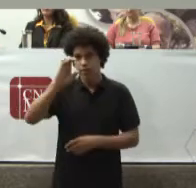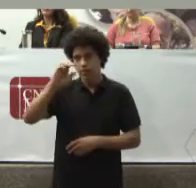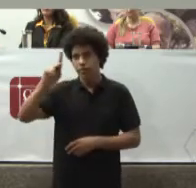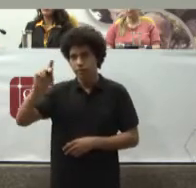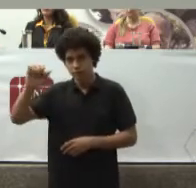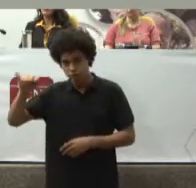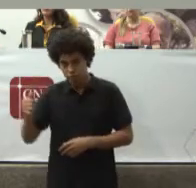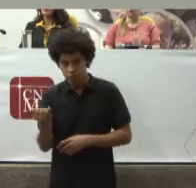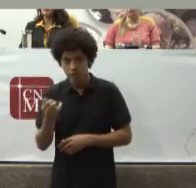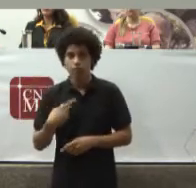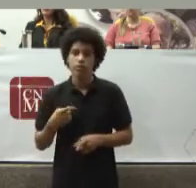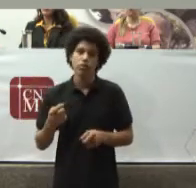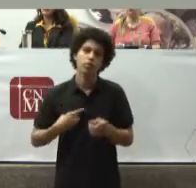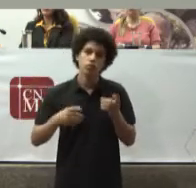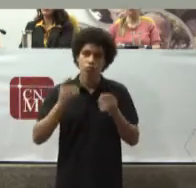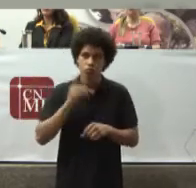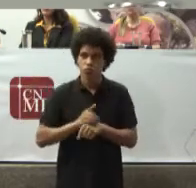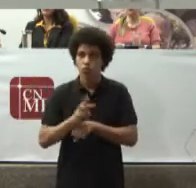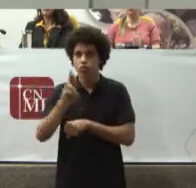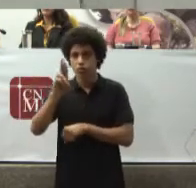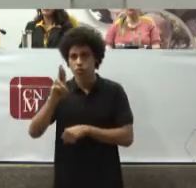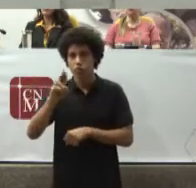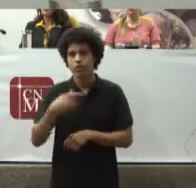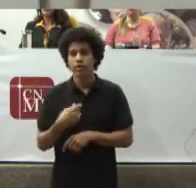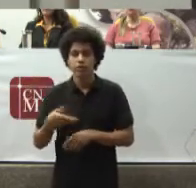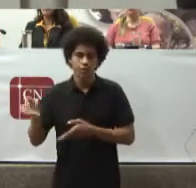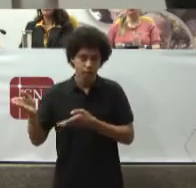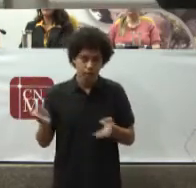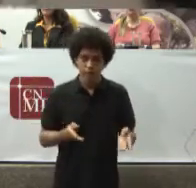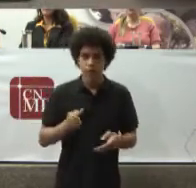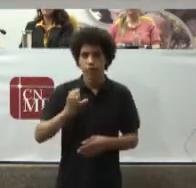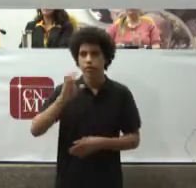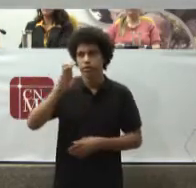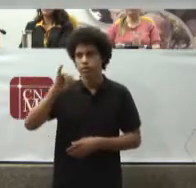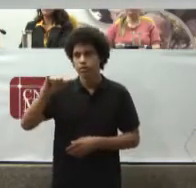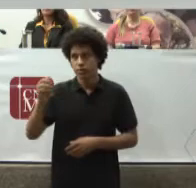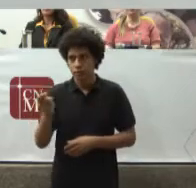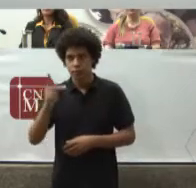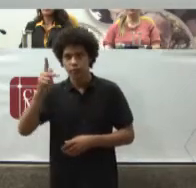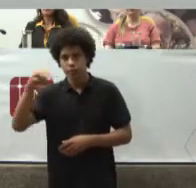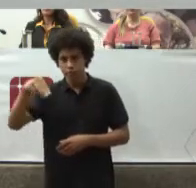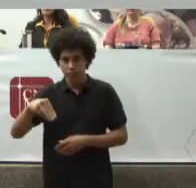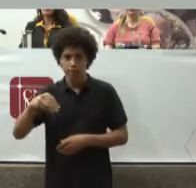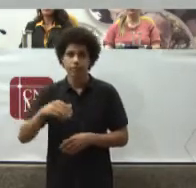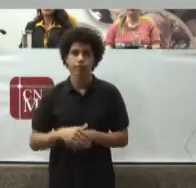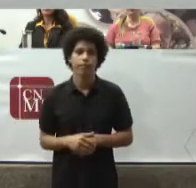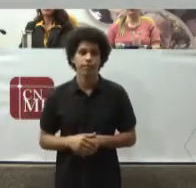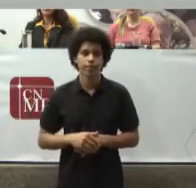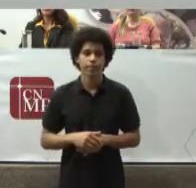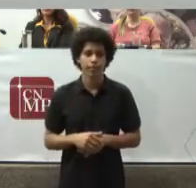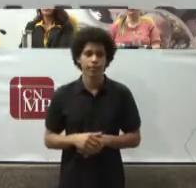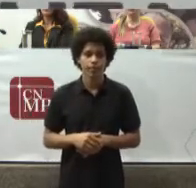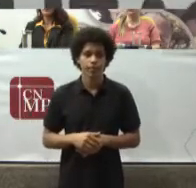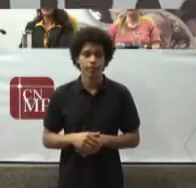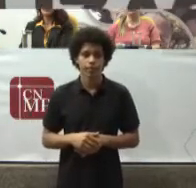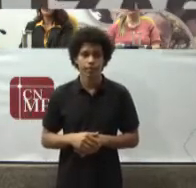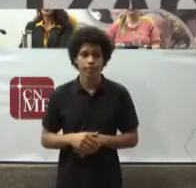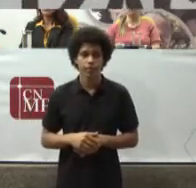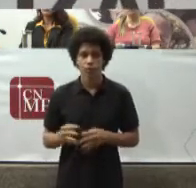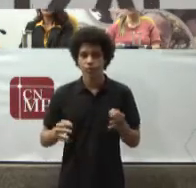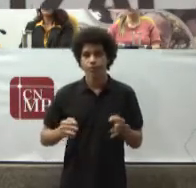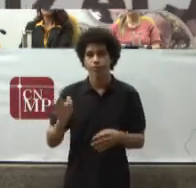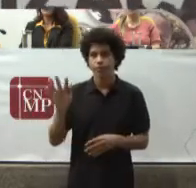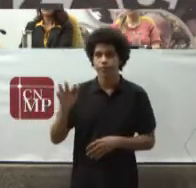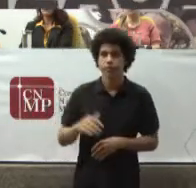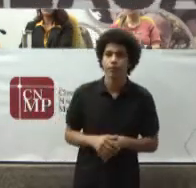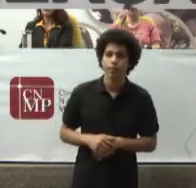pelo Judiciário E o doutor Walter Que é juiz federal Membro aqui Do CNMP Para nos ajudar